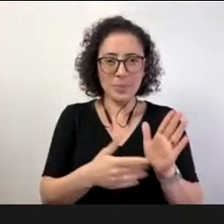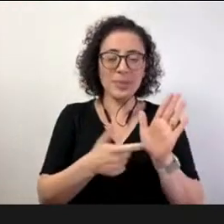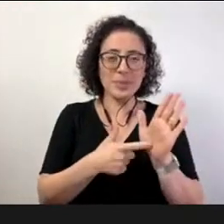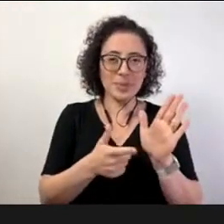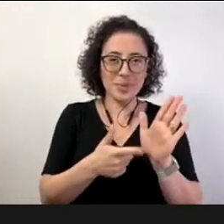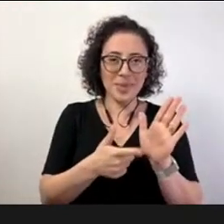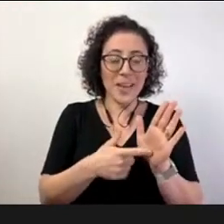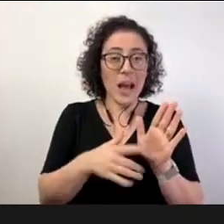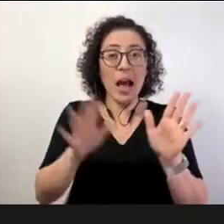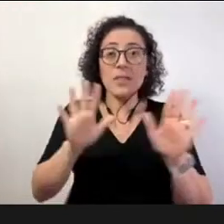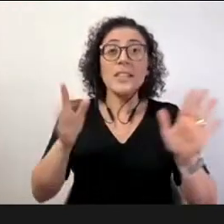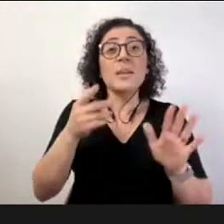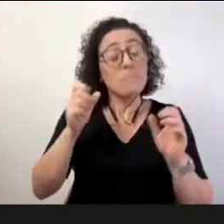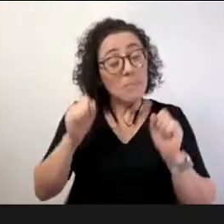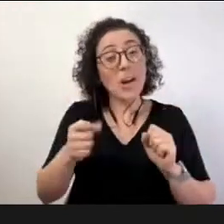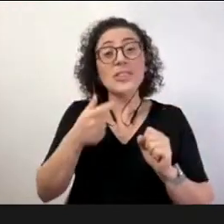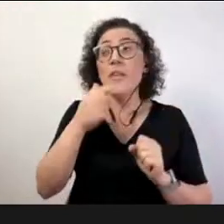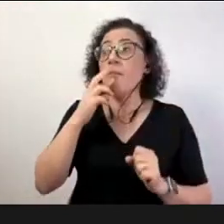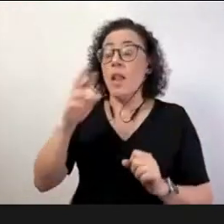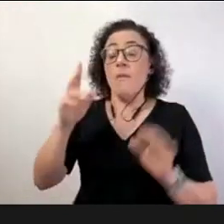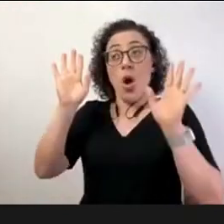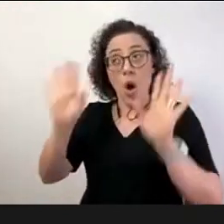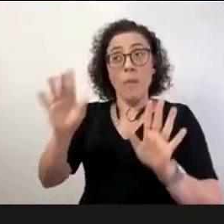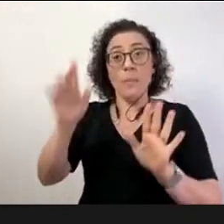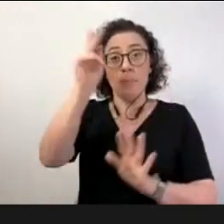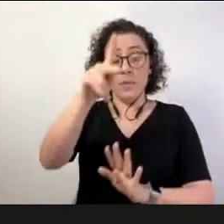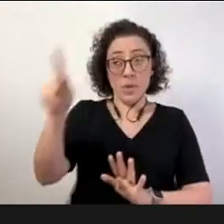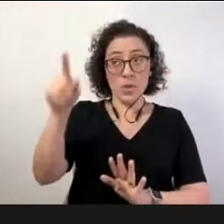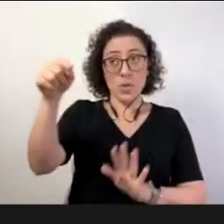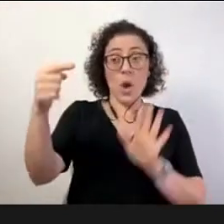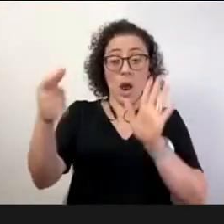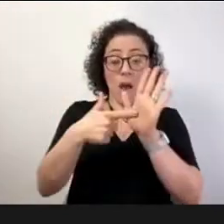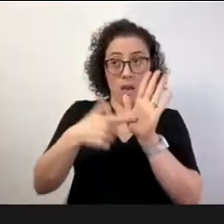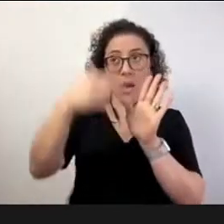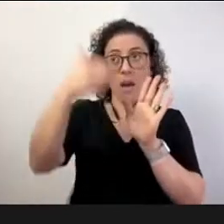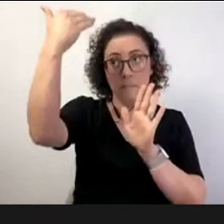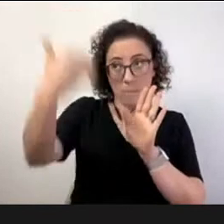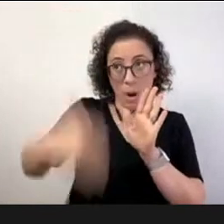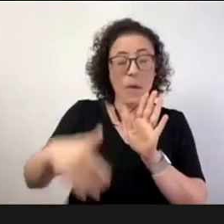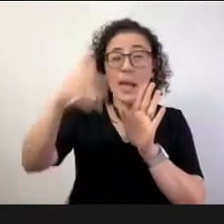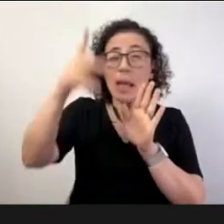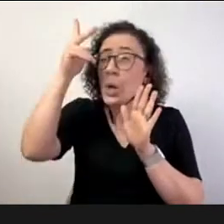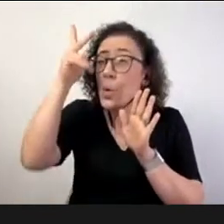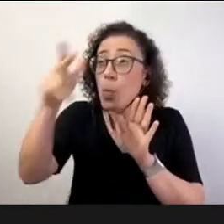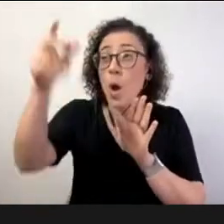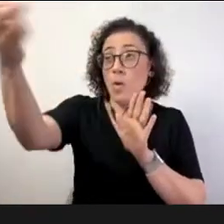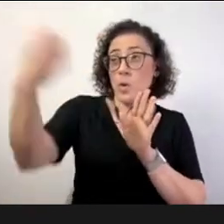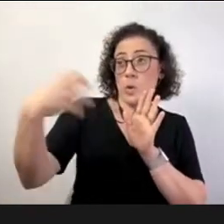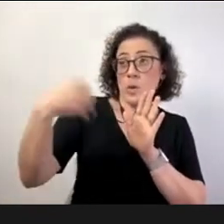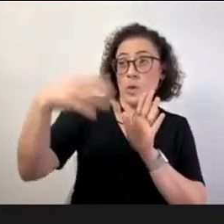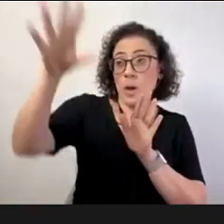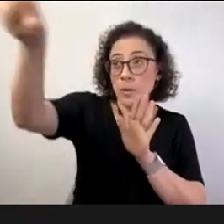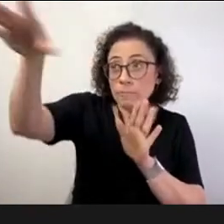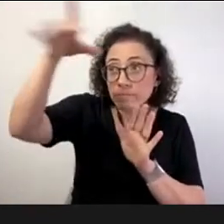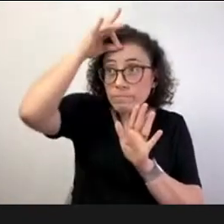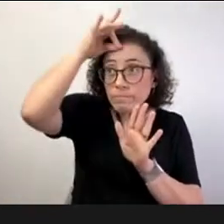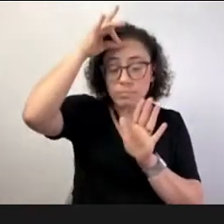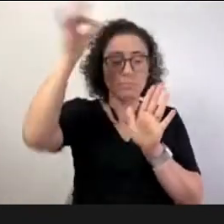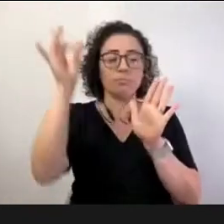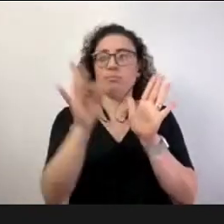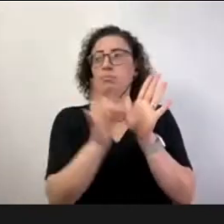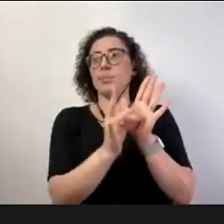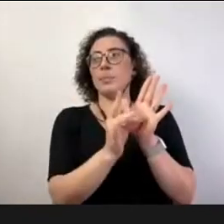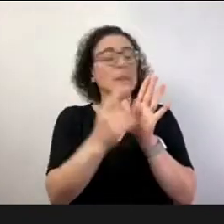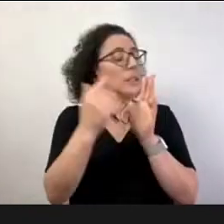não toquei em nada ele está igualzinho este paradigma da aprendizagem é um paradigma que também está muito ultrapassado hoje em dia